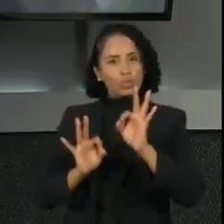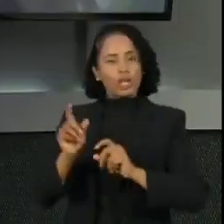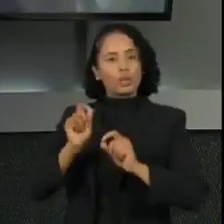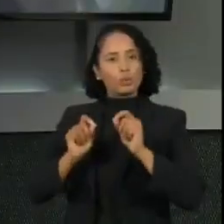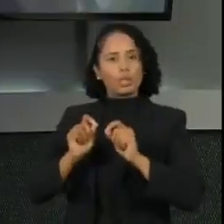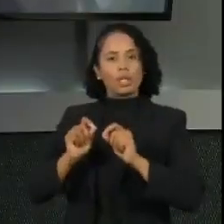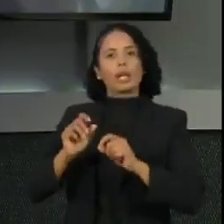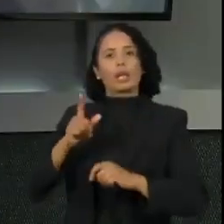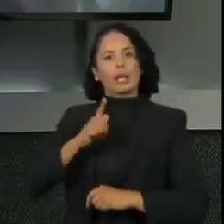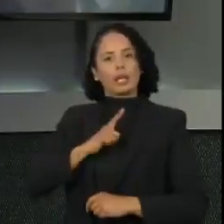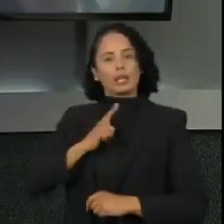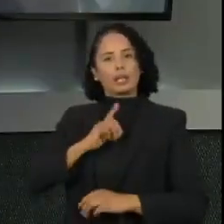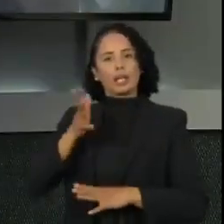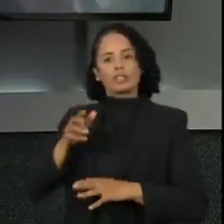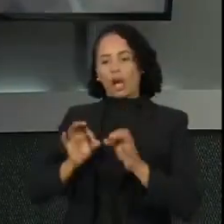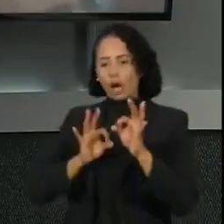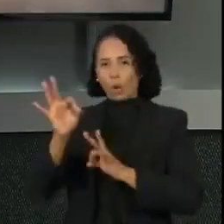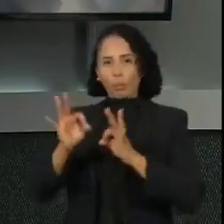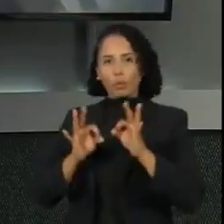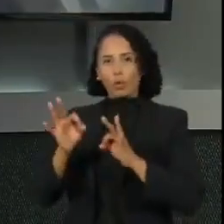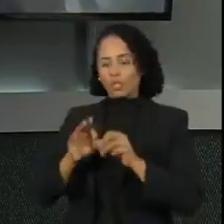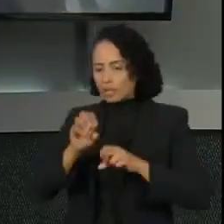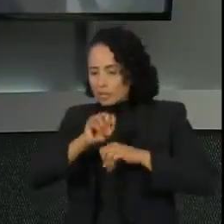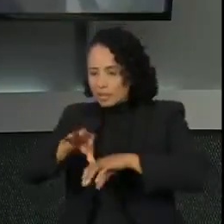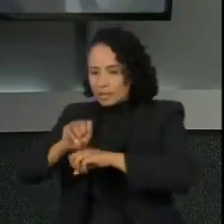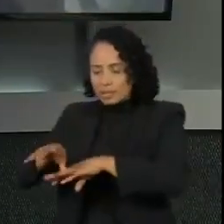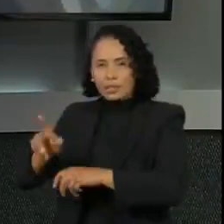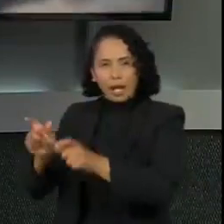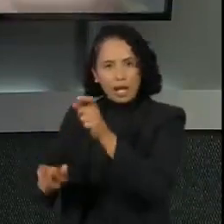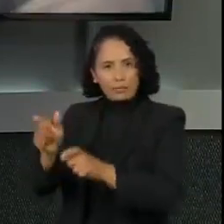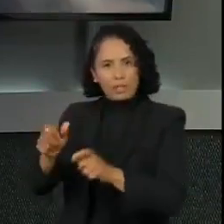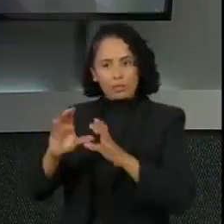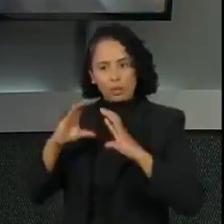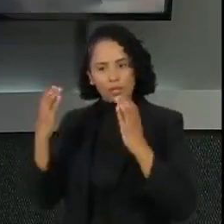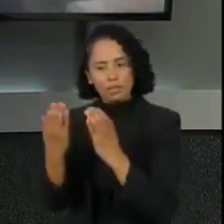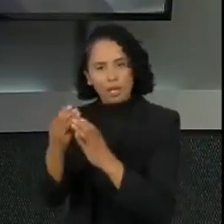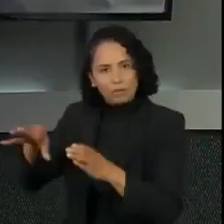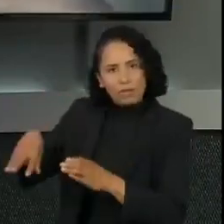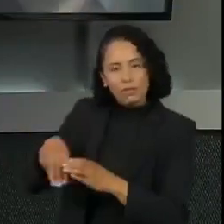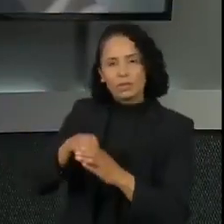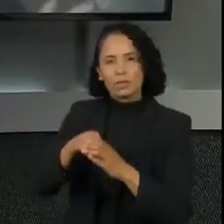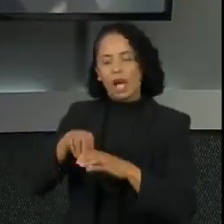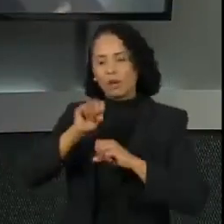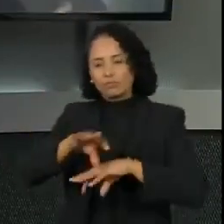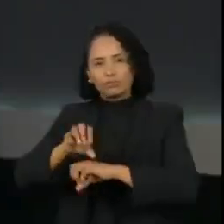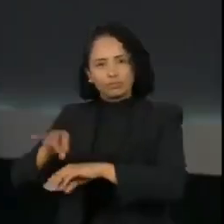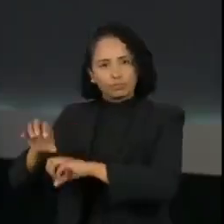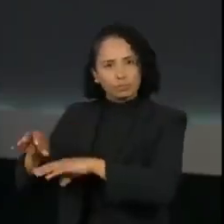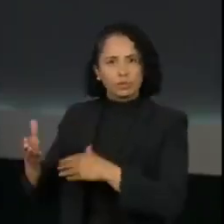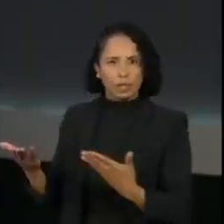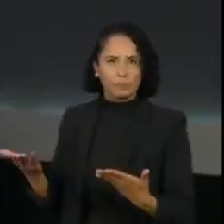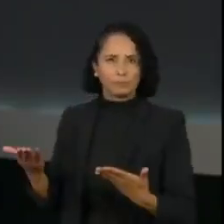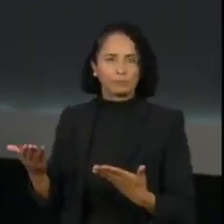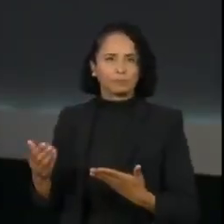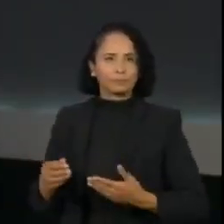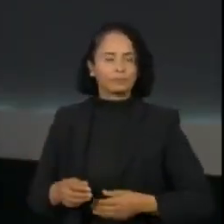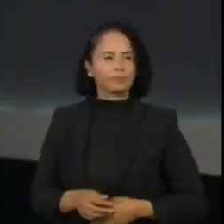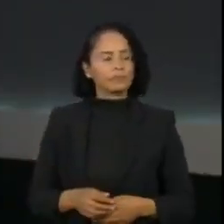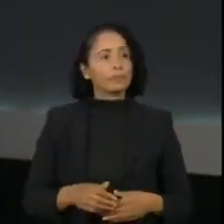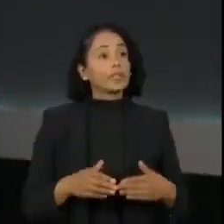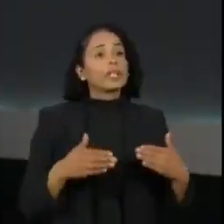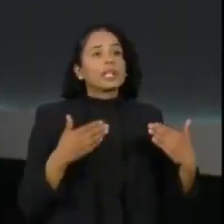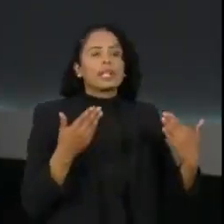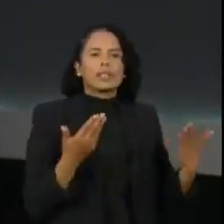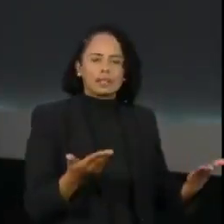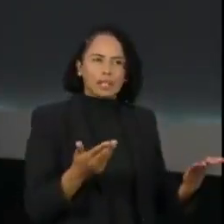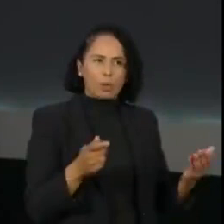para pessoas que estejam interessadas em trabalhar ali dentro da sua área, da sua localidade. As empresas, então,